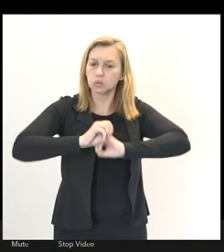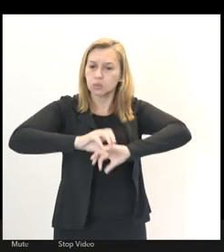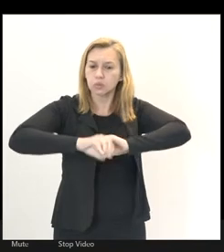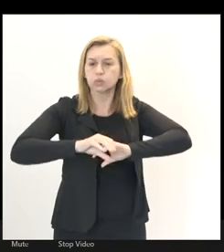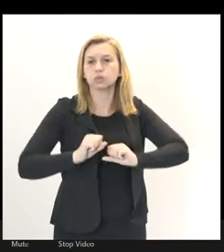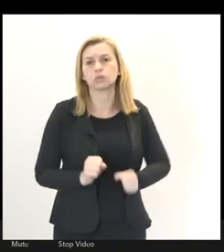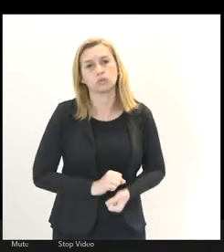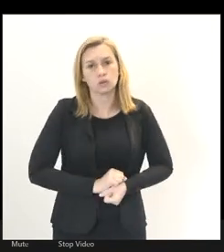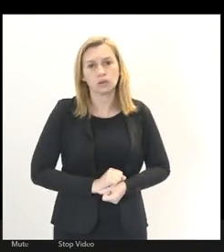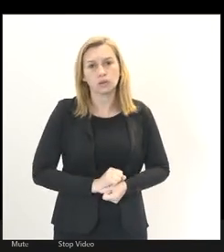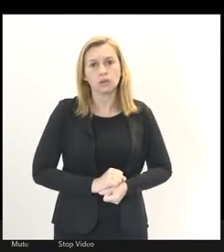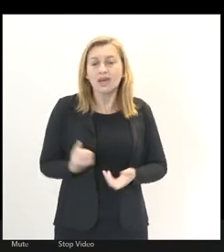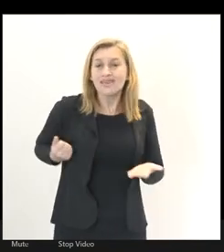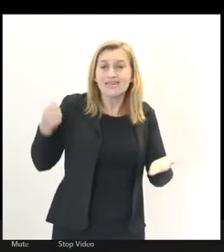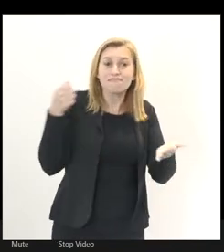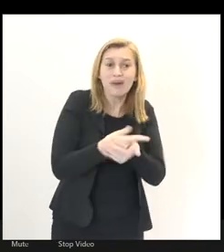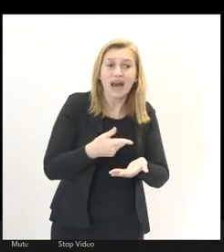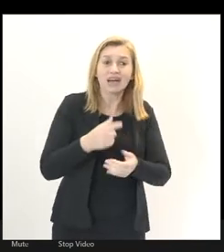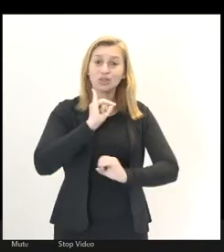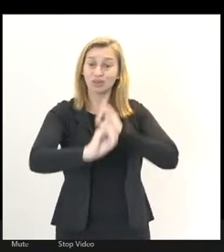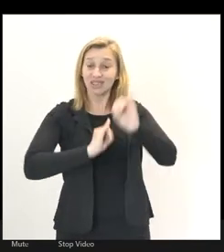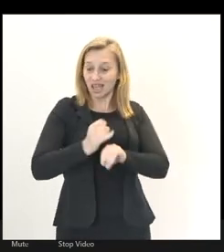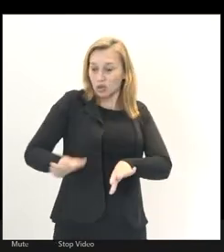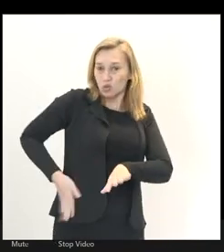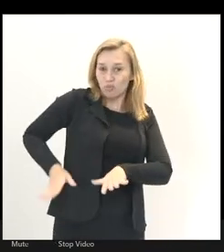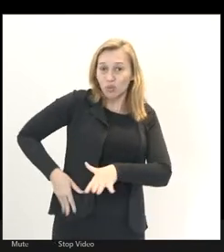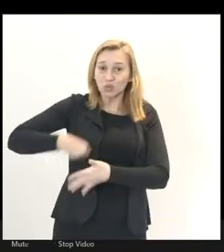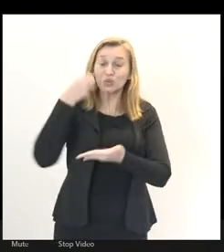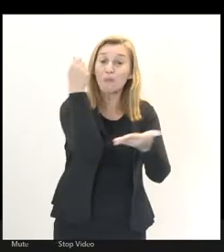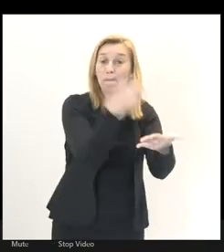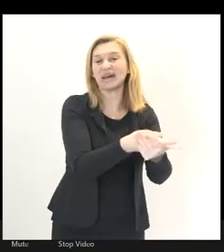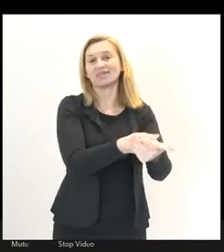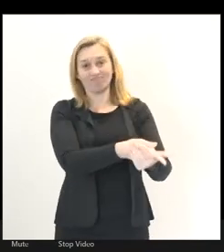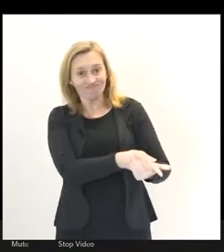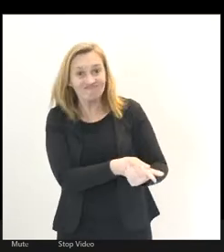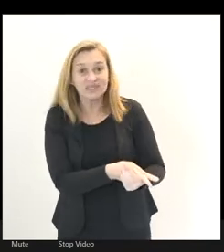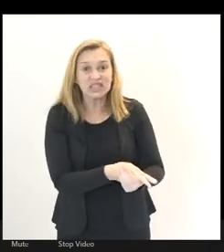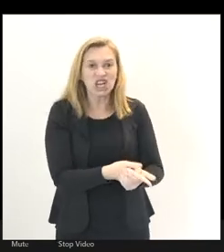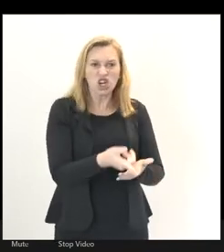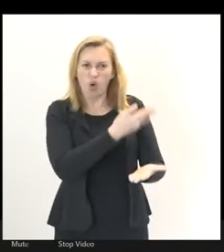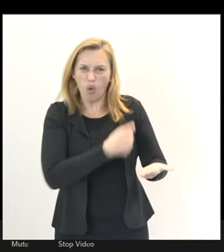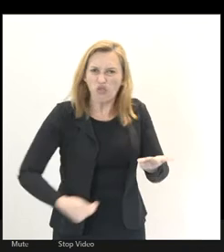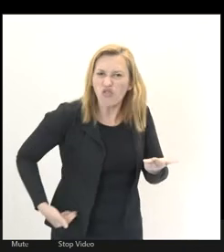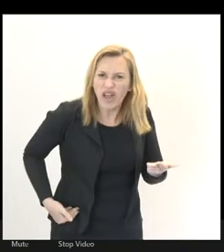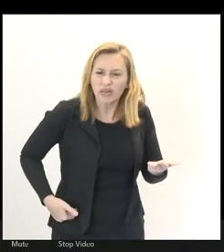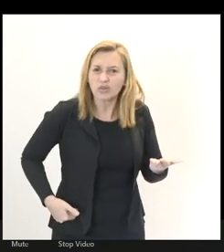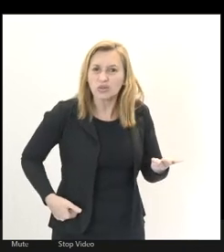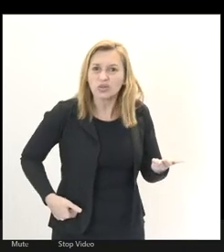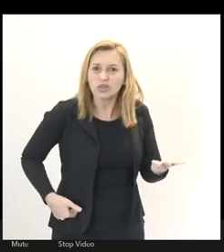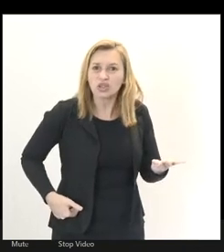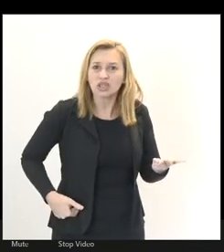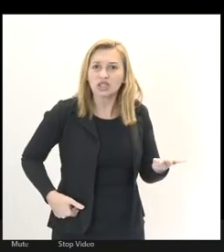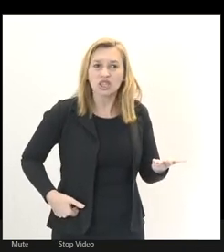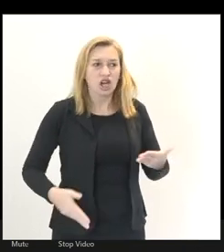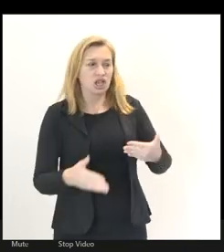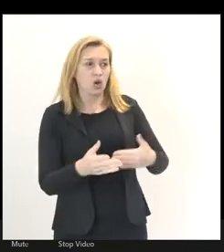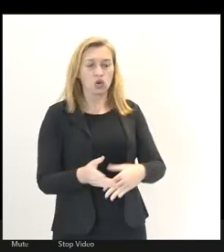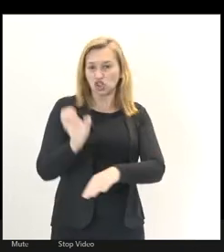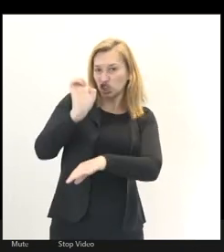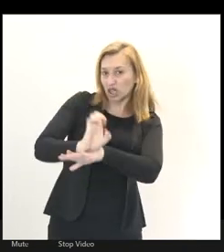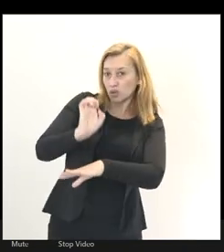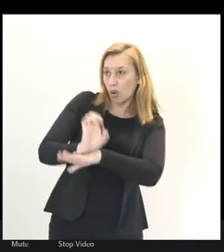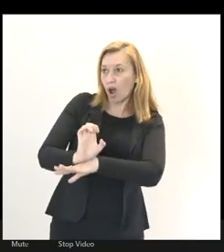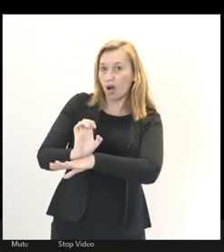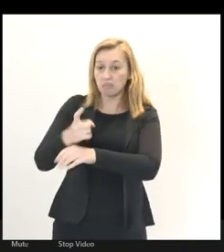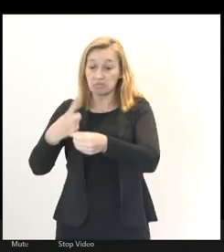que paga sua internet do bolso, que nenhum governo, seja ele estadual, municipal